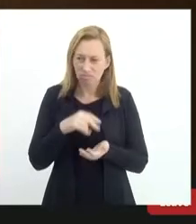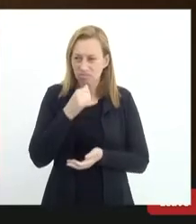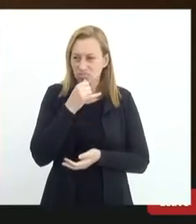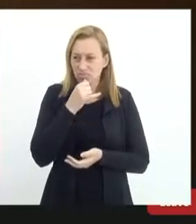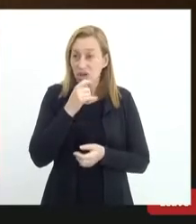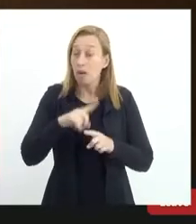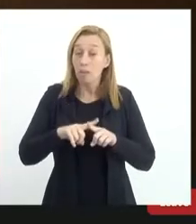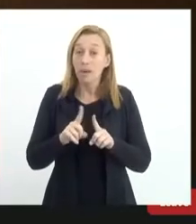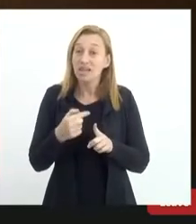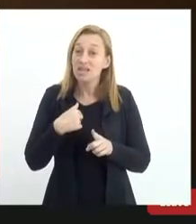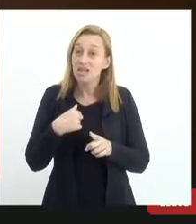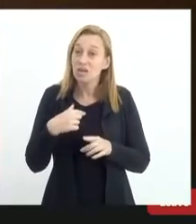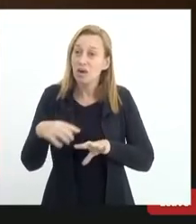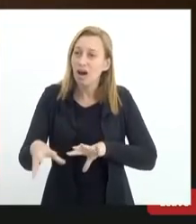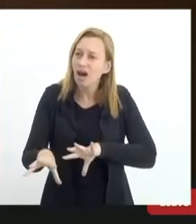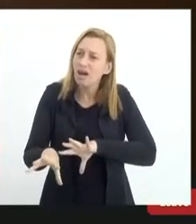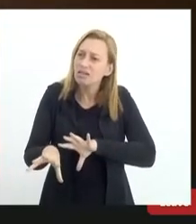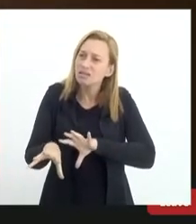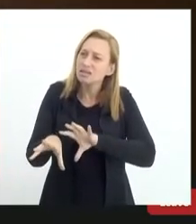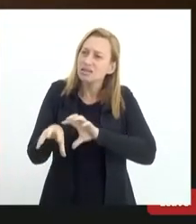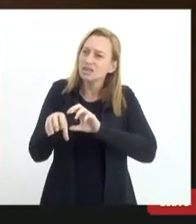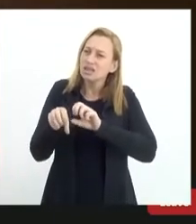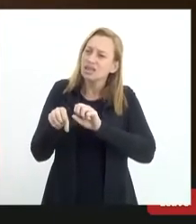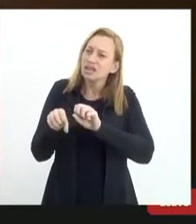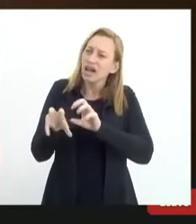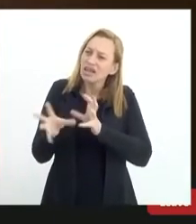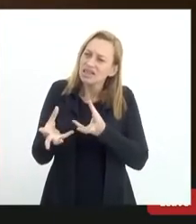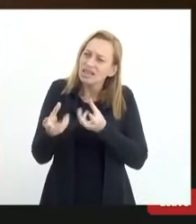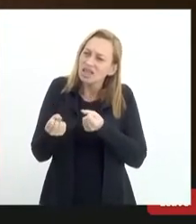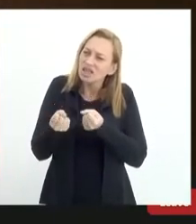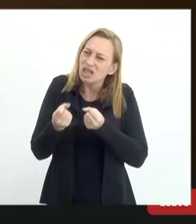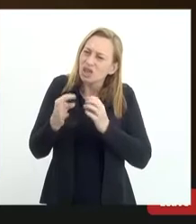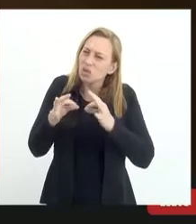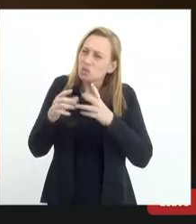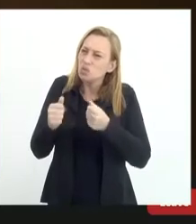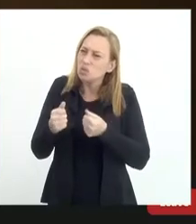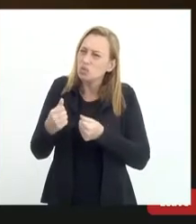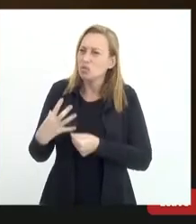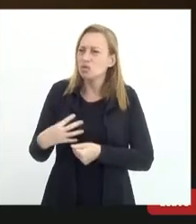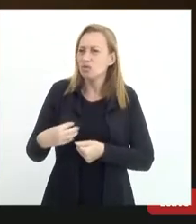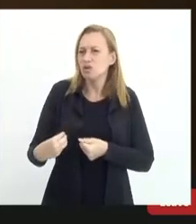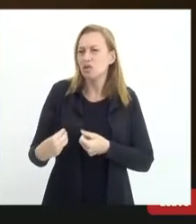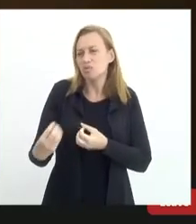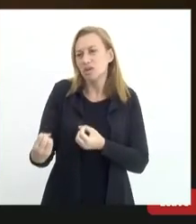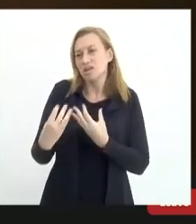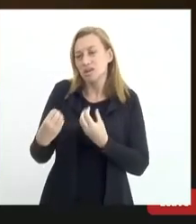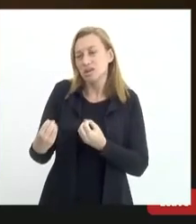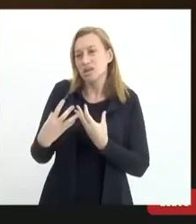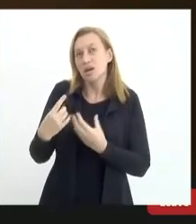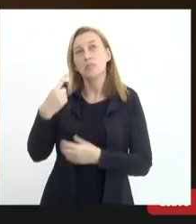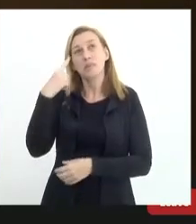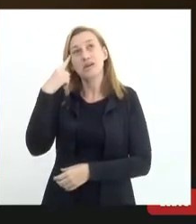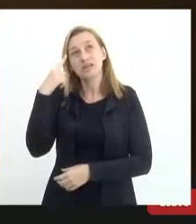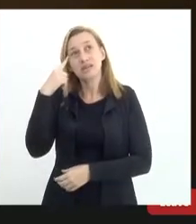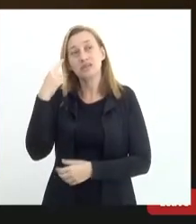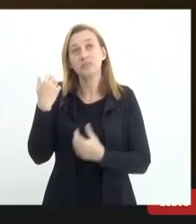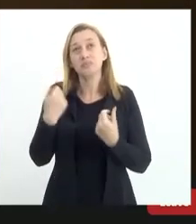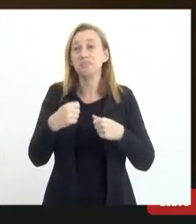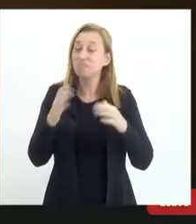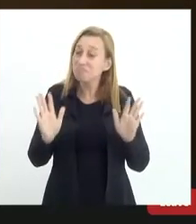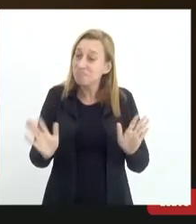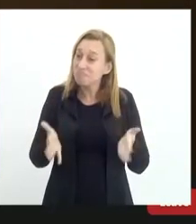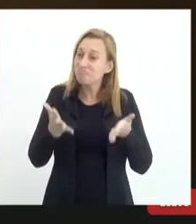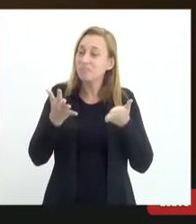passou durante toda essa quimioterapia e pensei tem algo que me incentiva